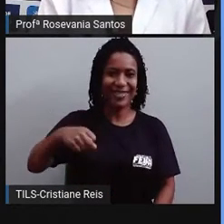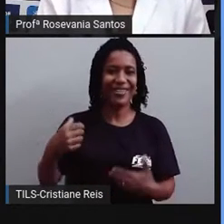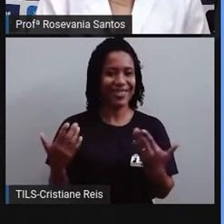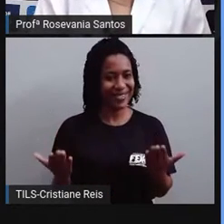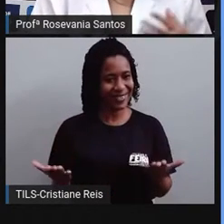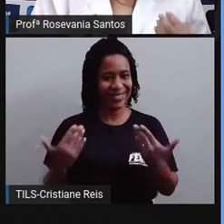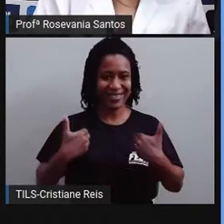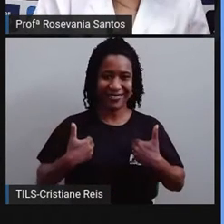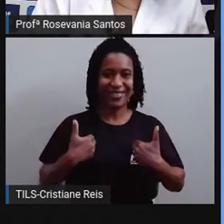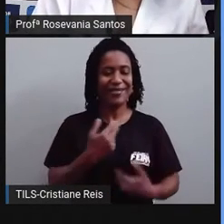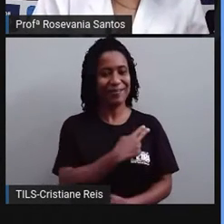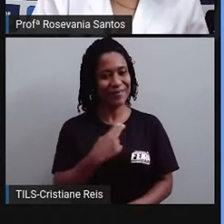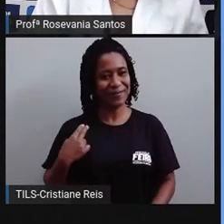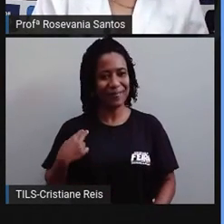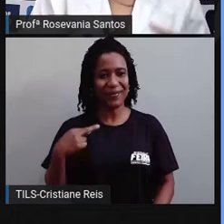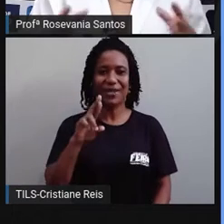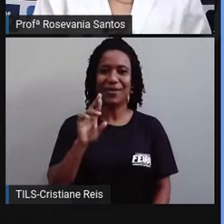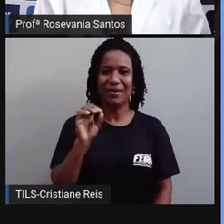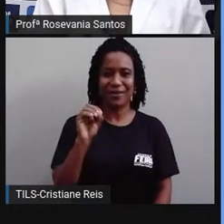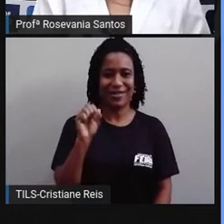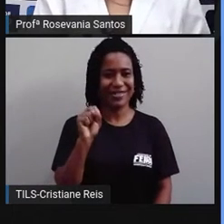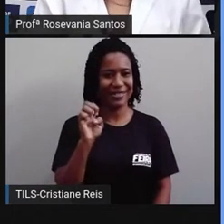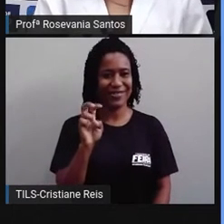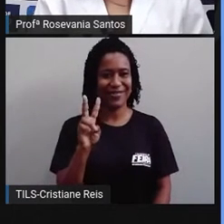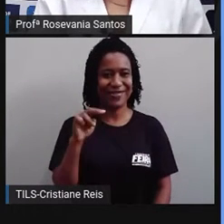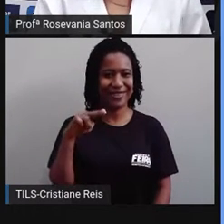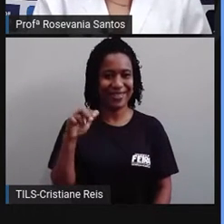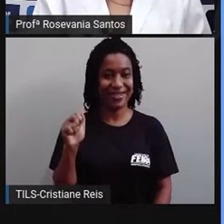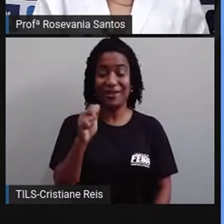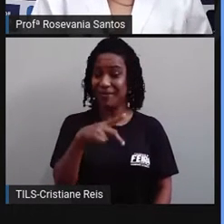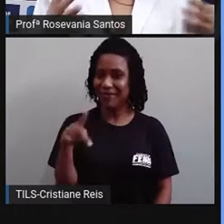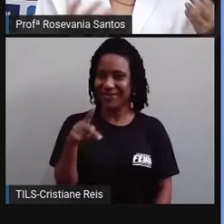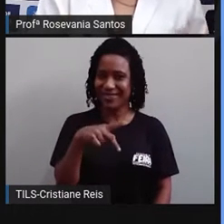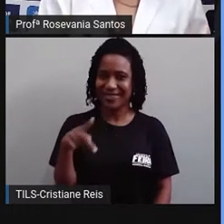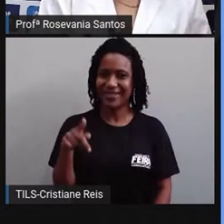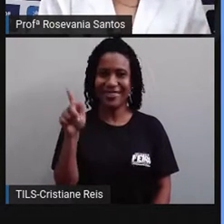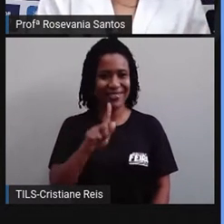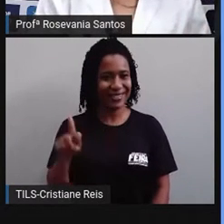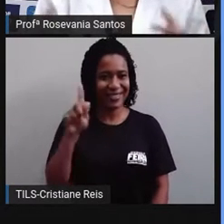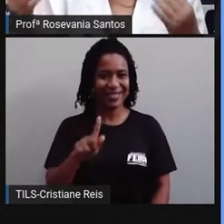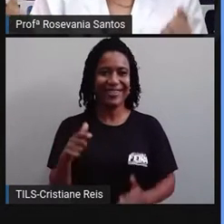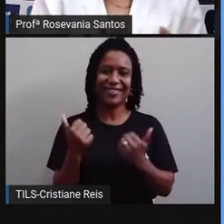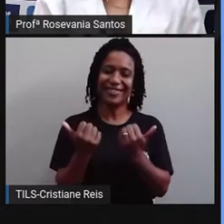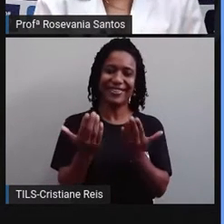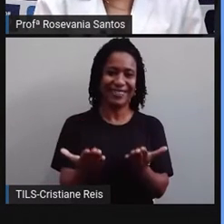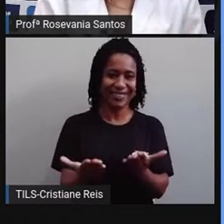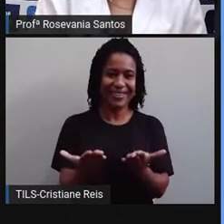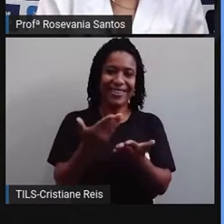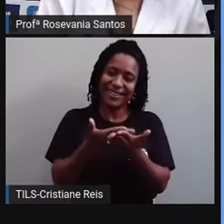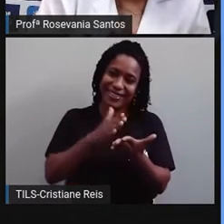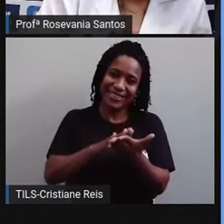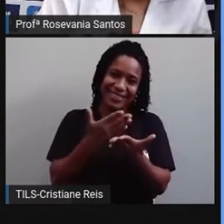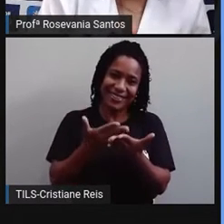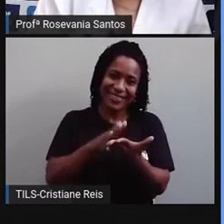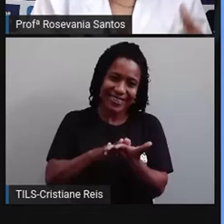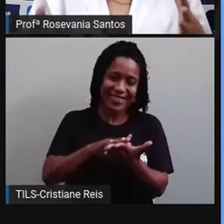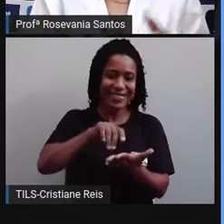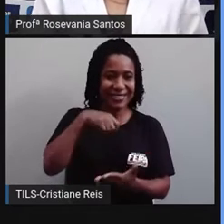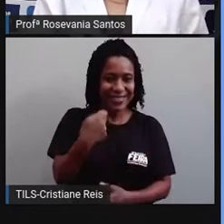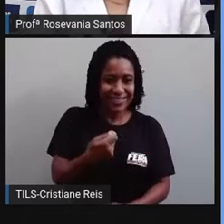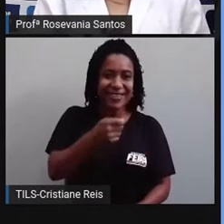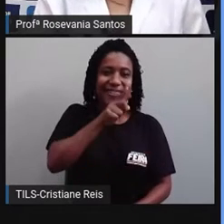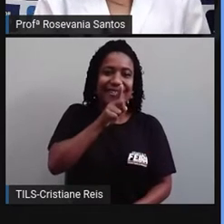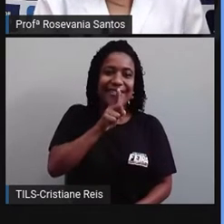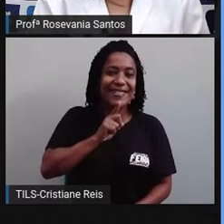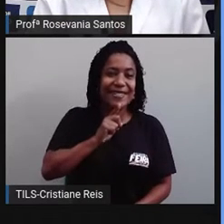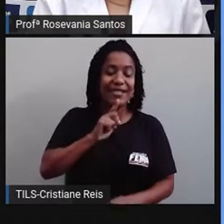vocês já sabem, eu sou professora Rosevânia, sou professora de Geografia. Comigo nós temos a nossa queridíssima Cristiane e